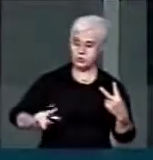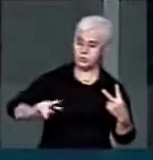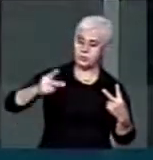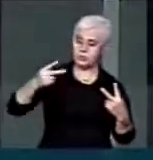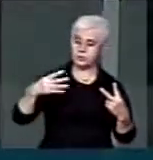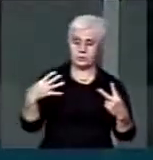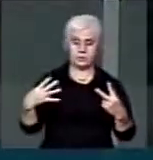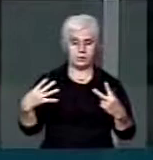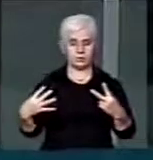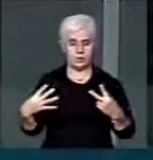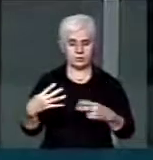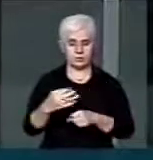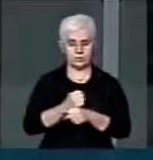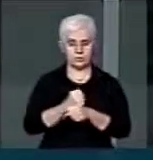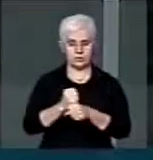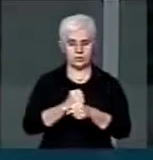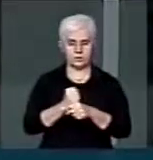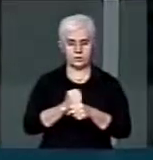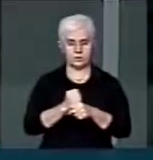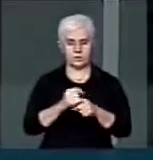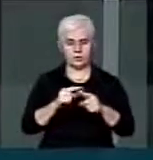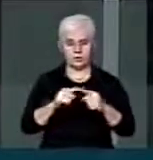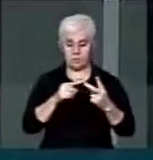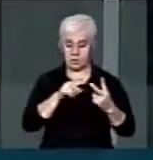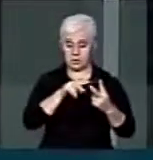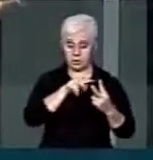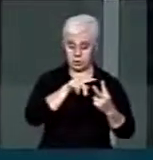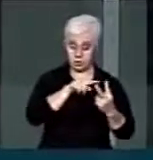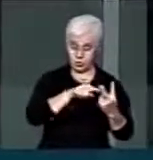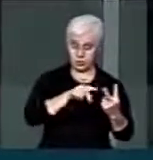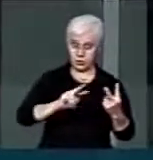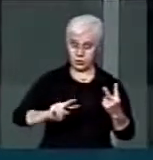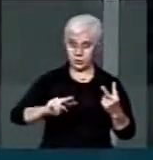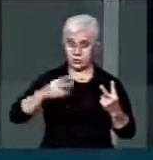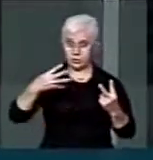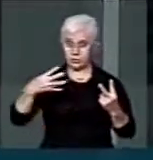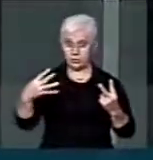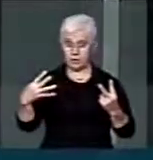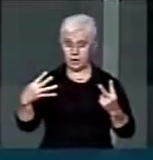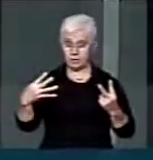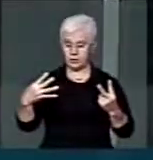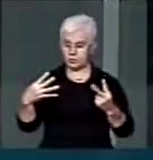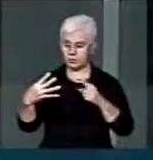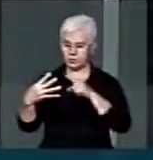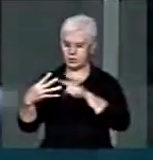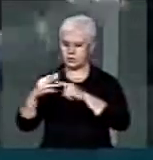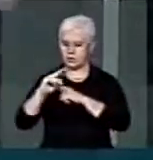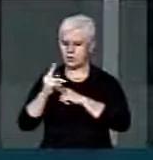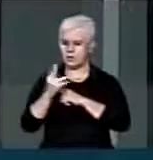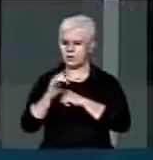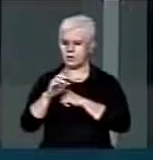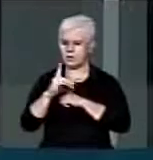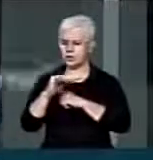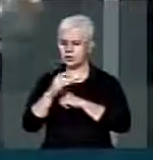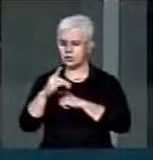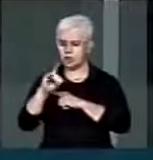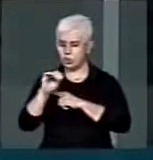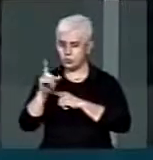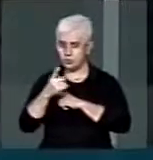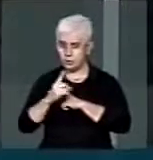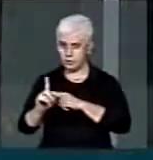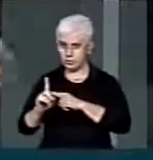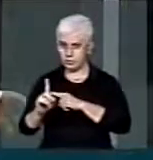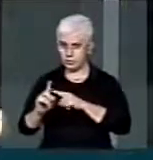Mas não classificá-la como hedionda neste e somente neste caso. Agora, em relação a todos os